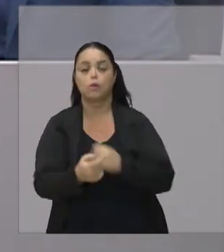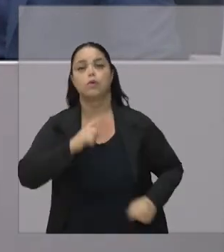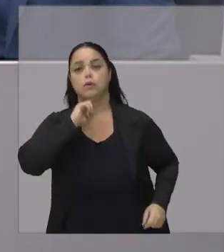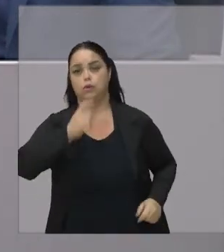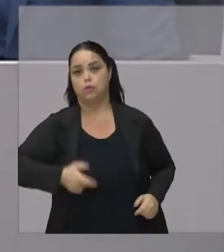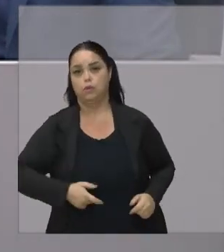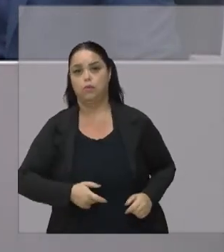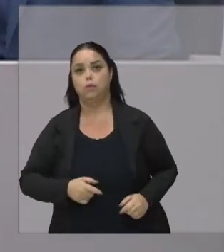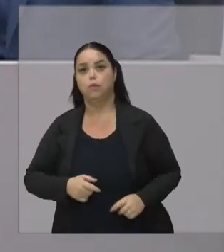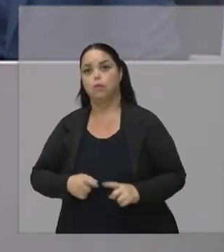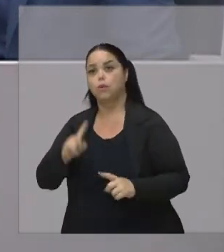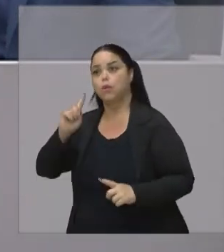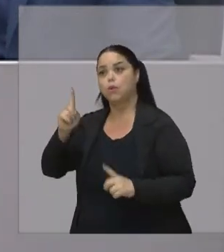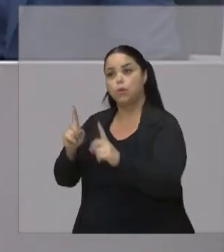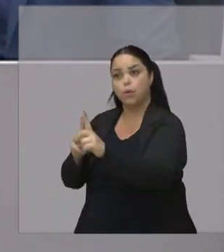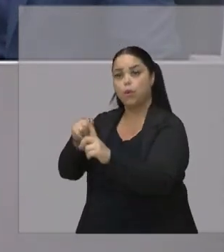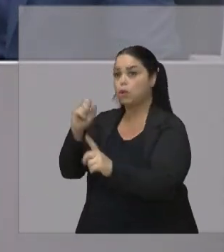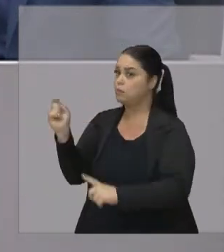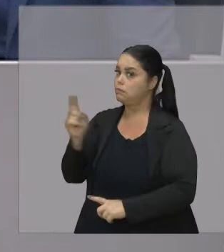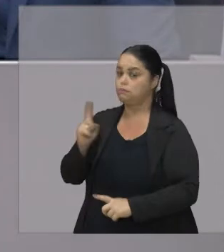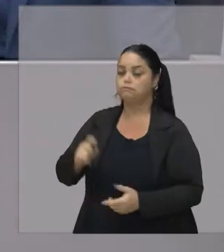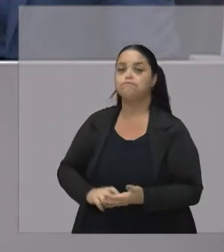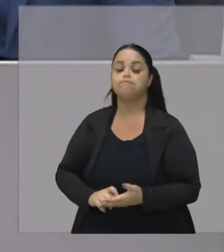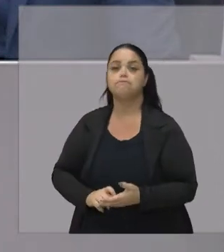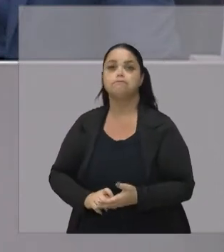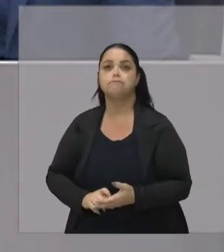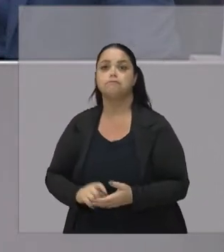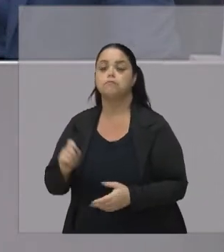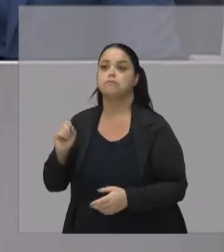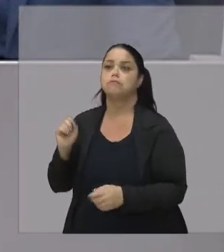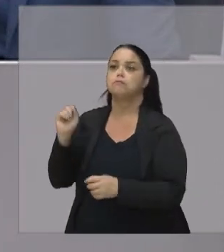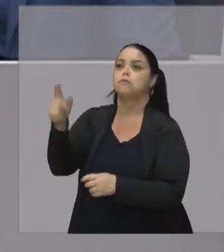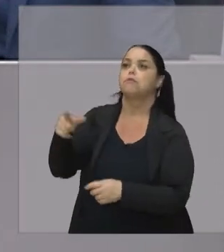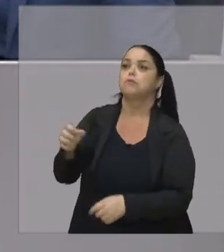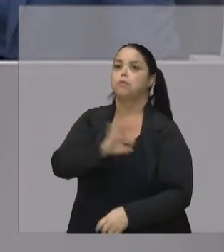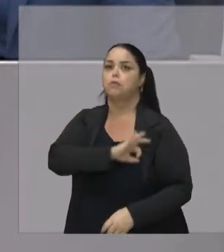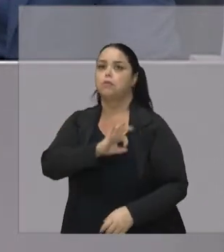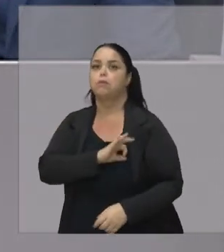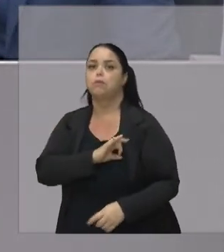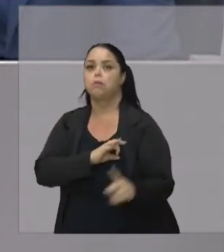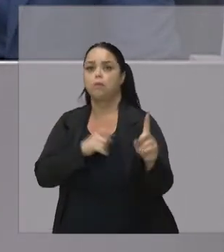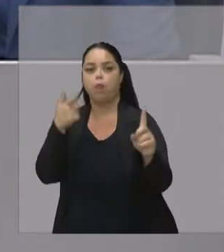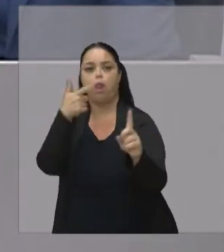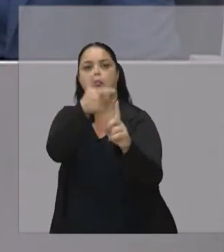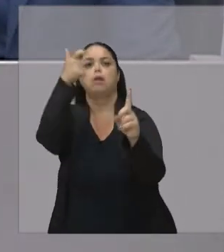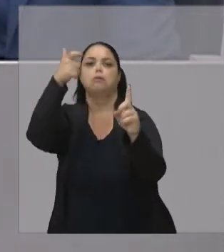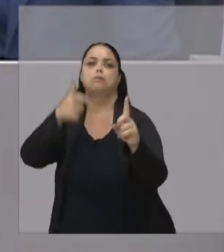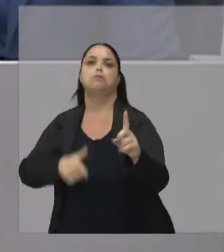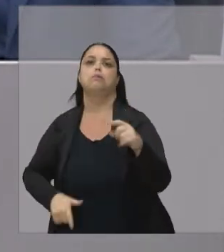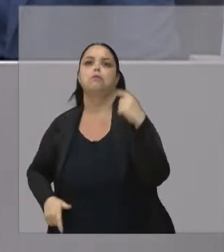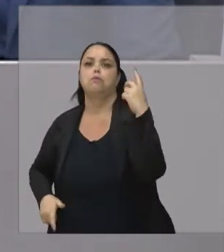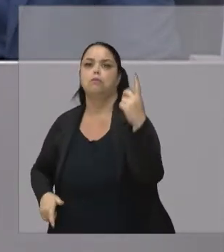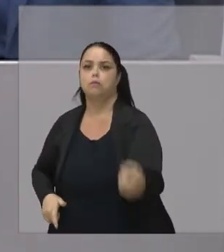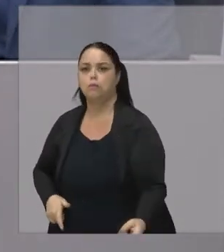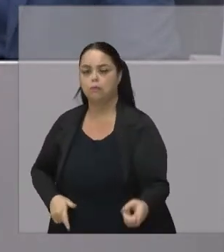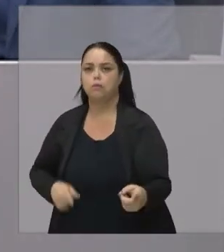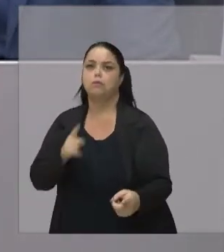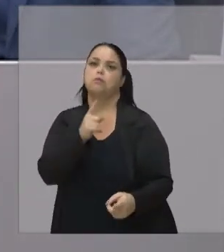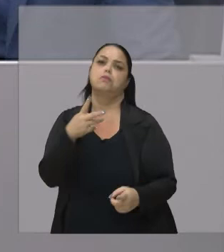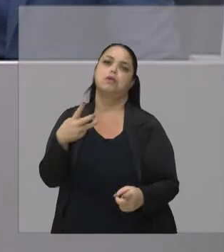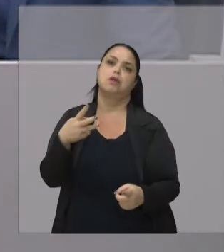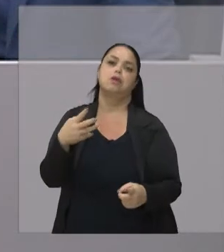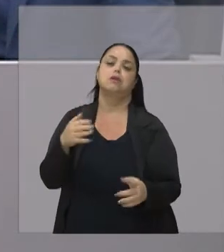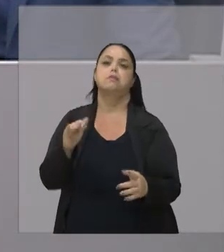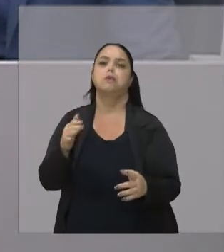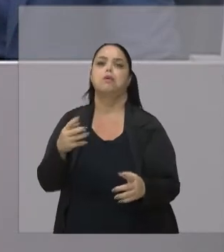Dizem que ele foi jogar Alguma coisa na polícia E tomou um tiro na cabeça E morreu Aos 13 para 14 anos